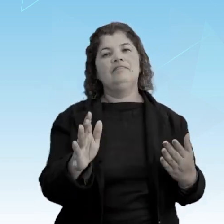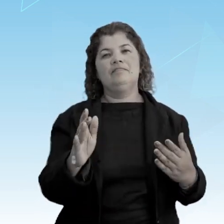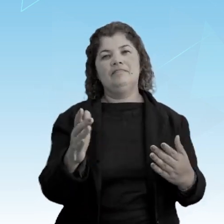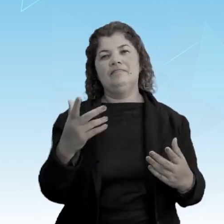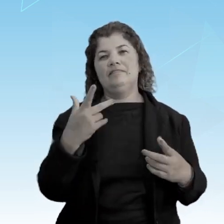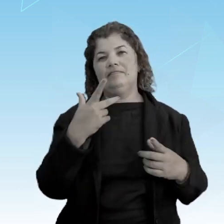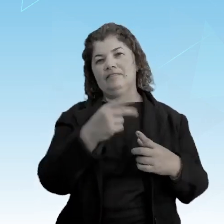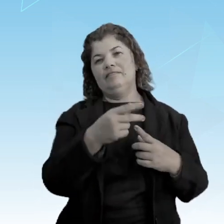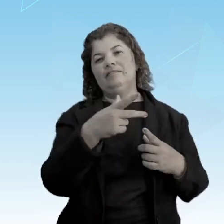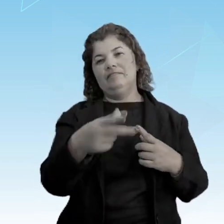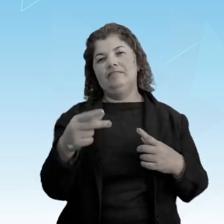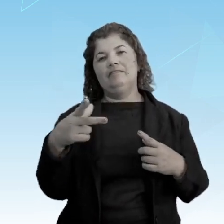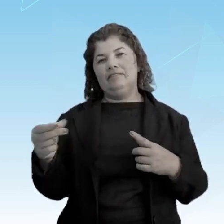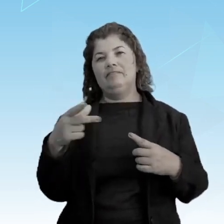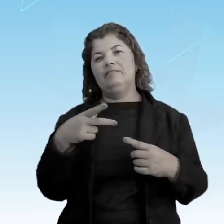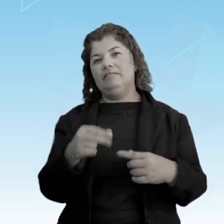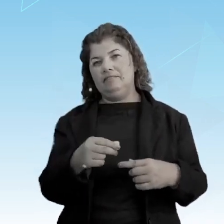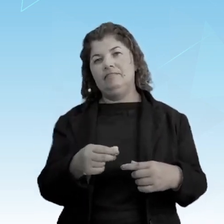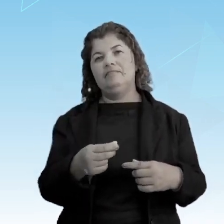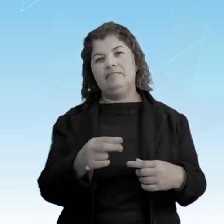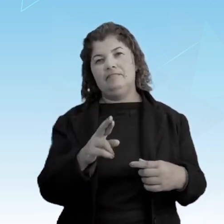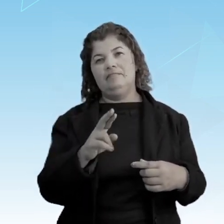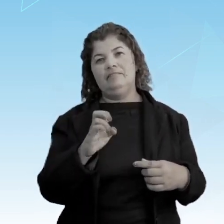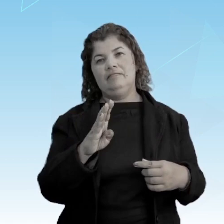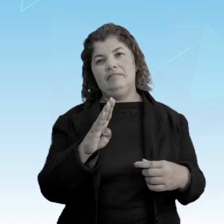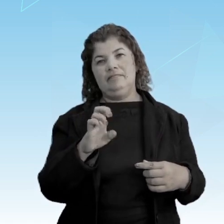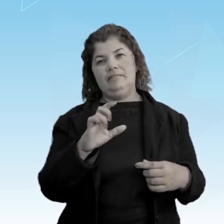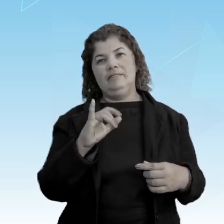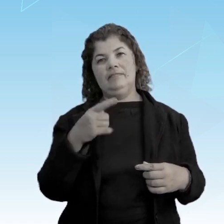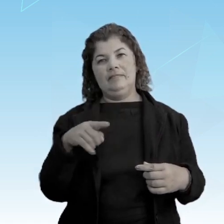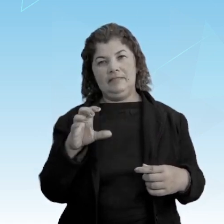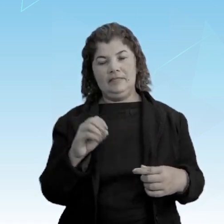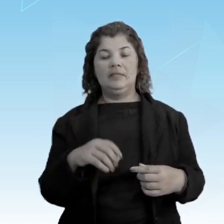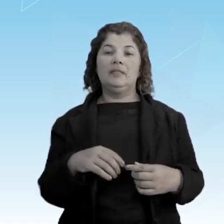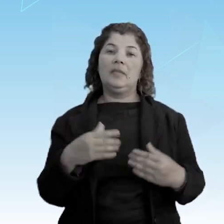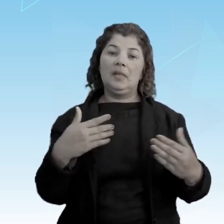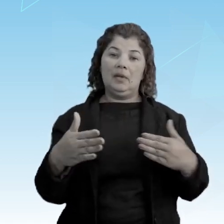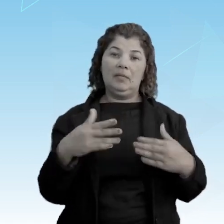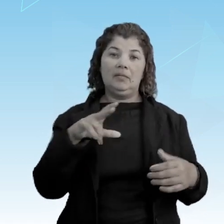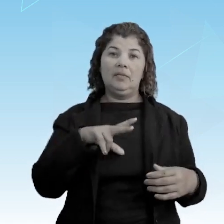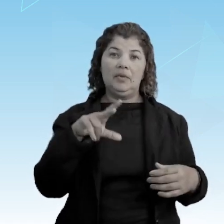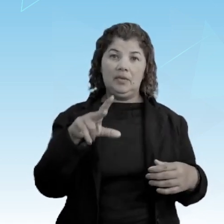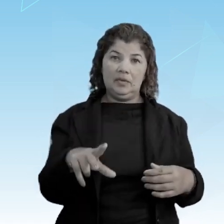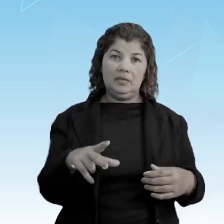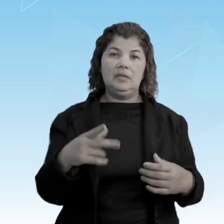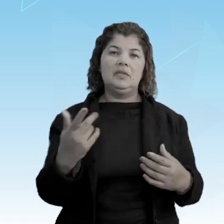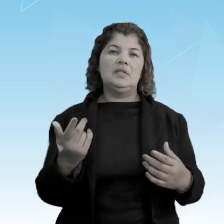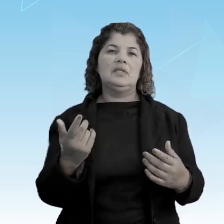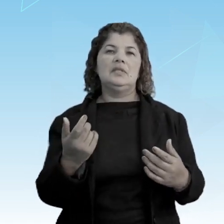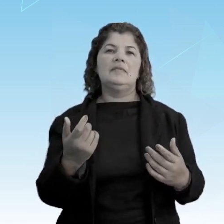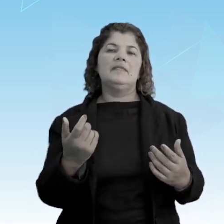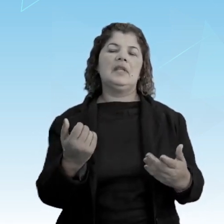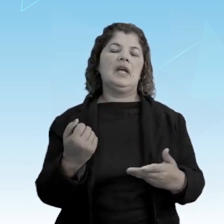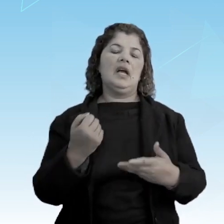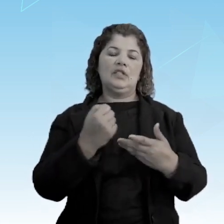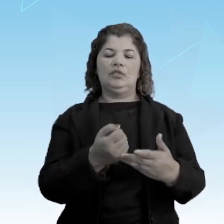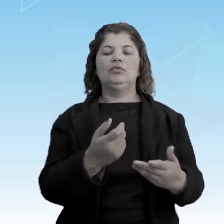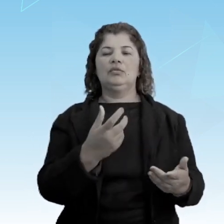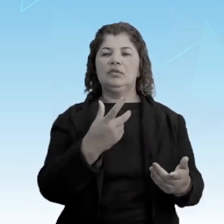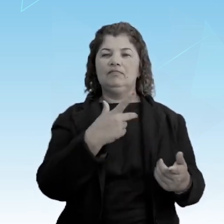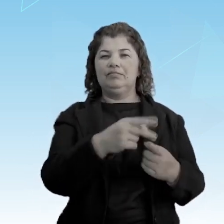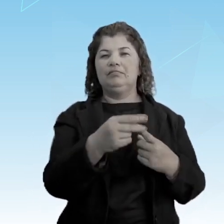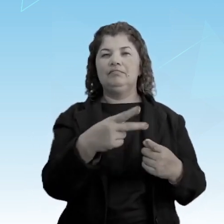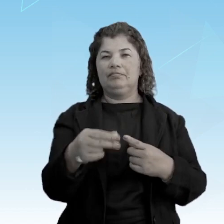revoltados, né? Comerciantes portugueses e proprietários de terra ajudaram na repressão, pois